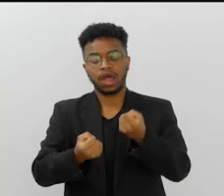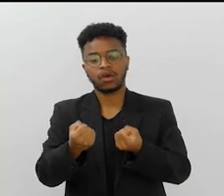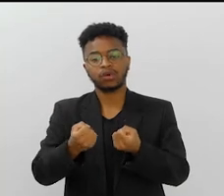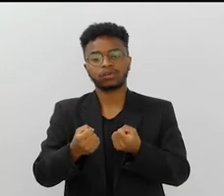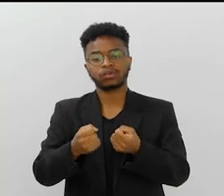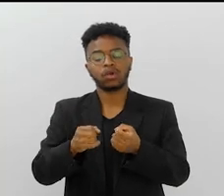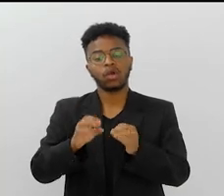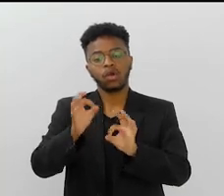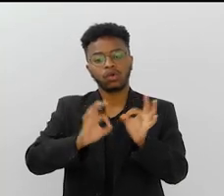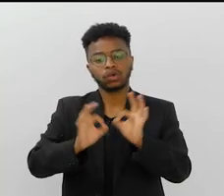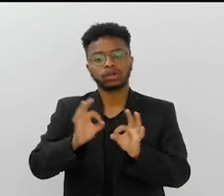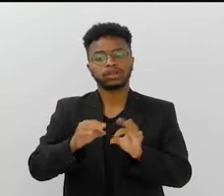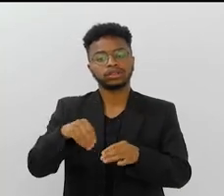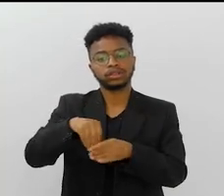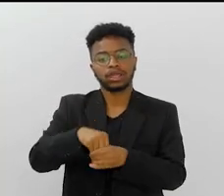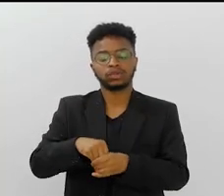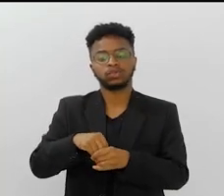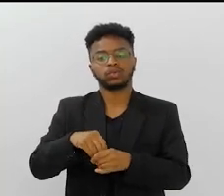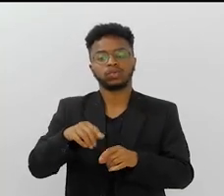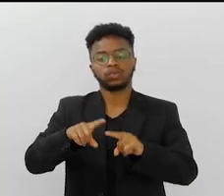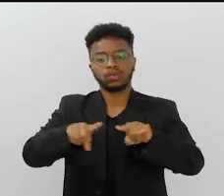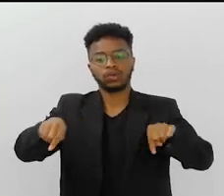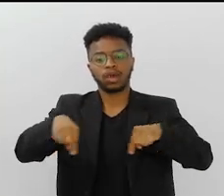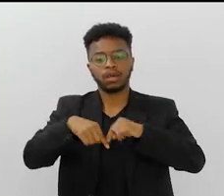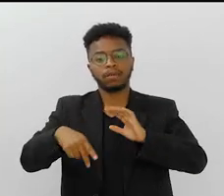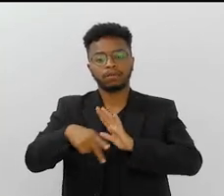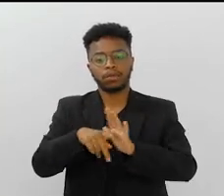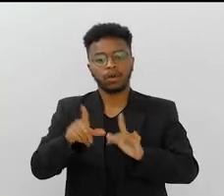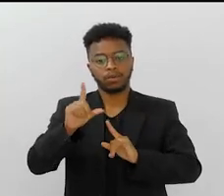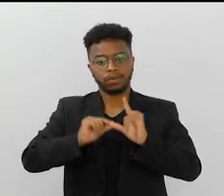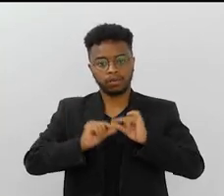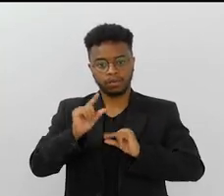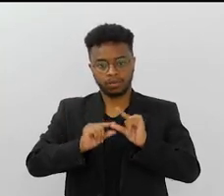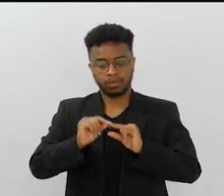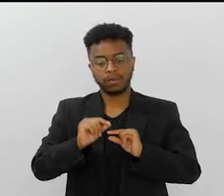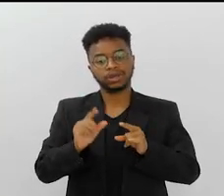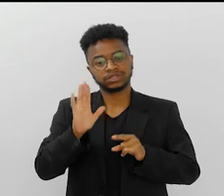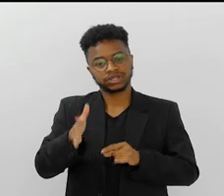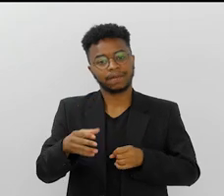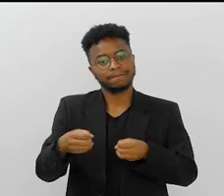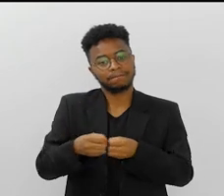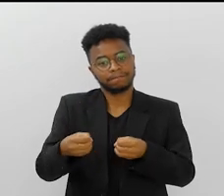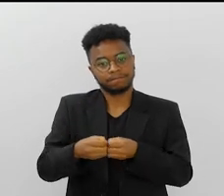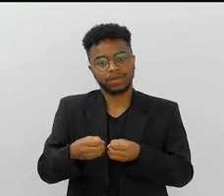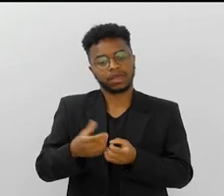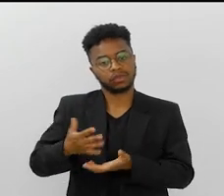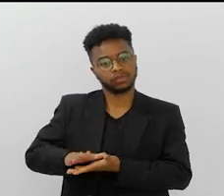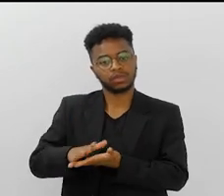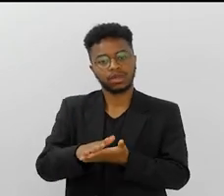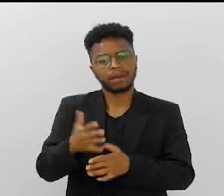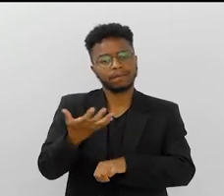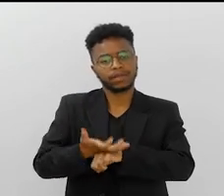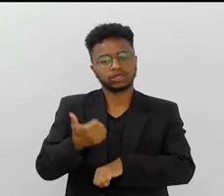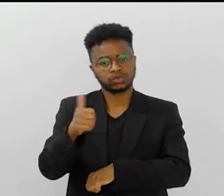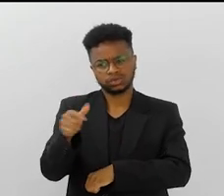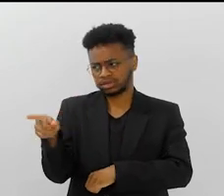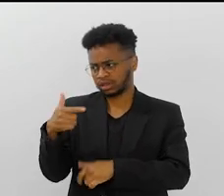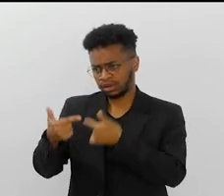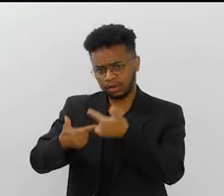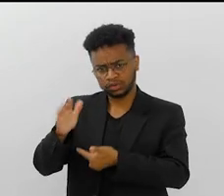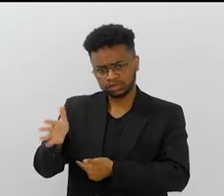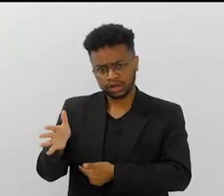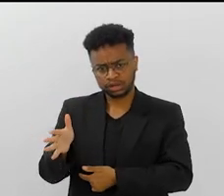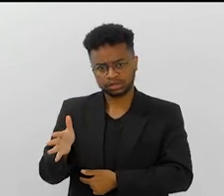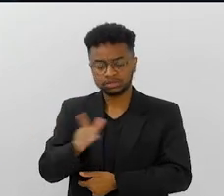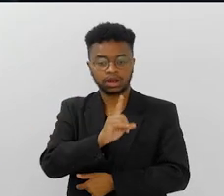feito no Barracão da Mocidade Independente, que já era perto do... Do São Bodo. Do São Bodo. Ali na Praça, onde você trabalhou ali? Você